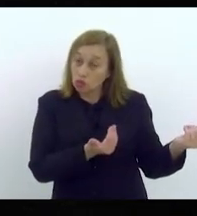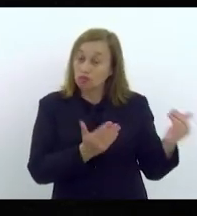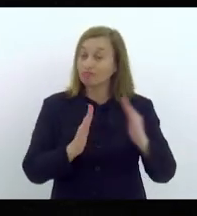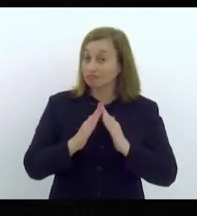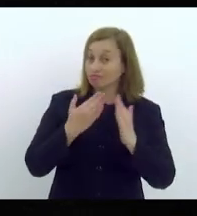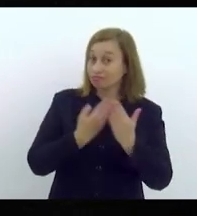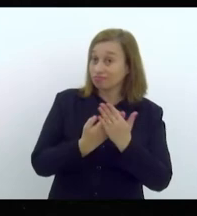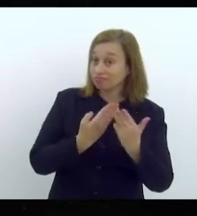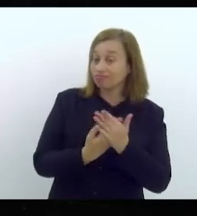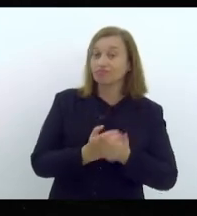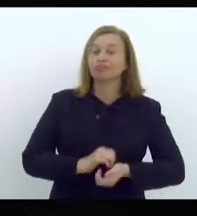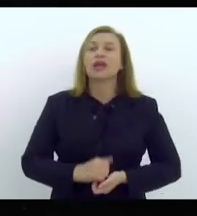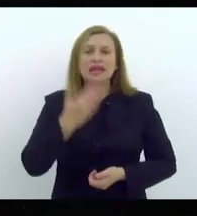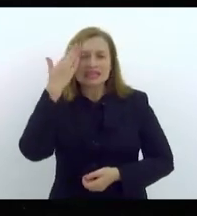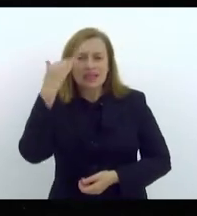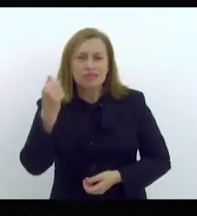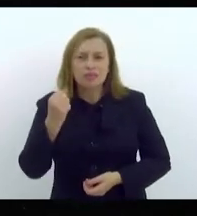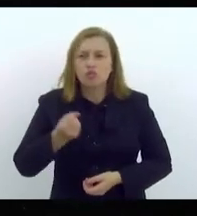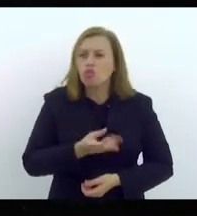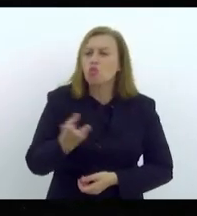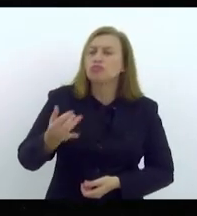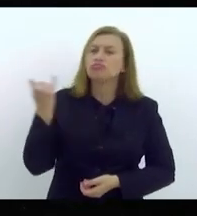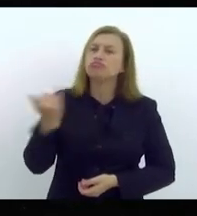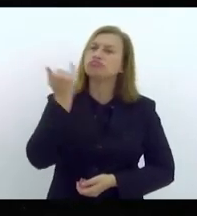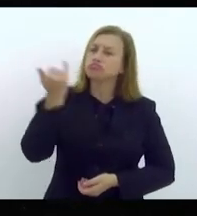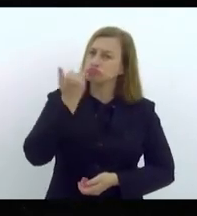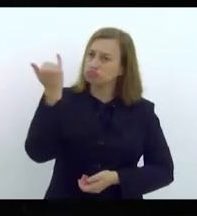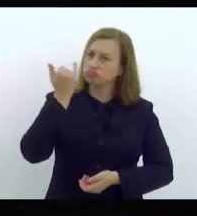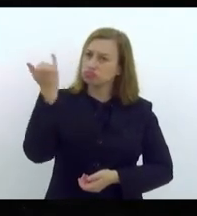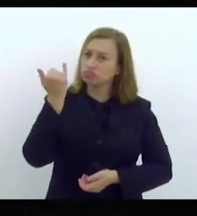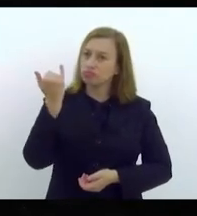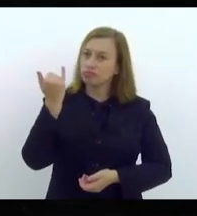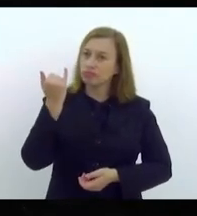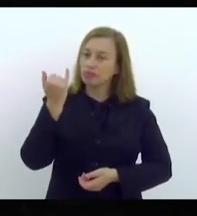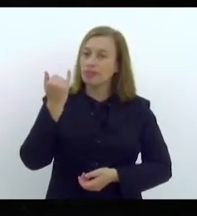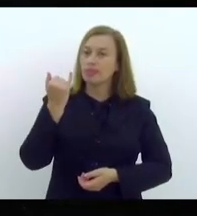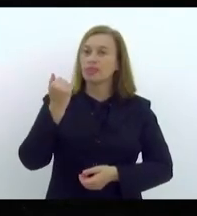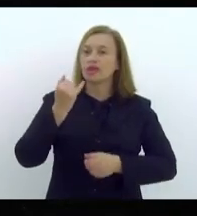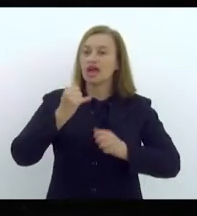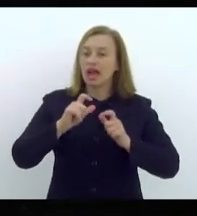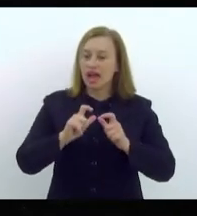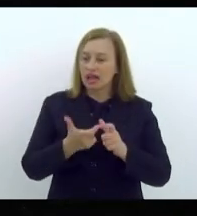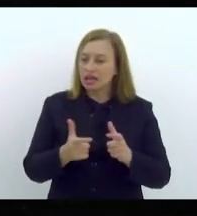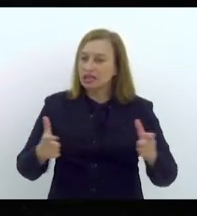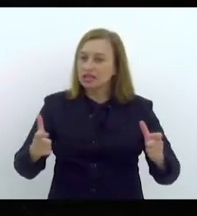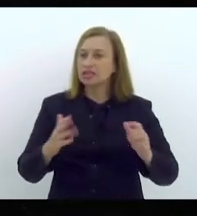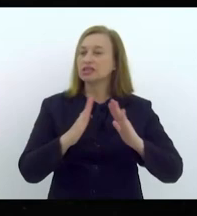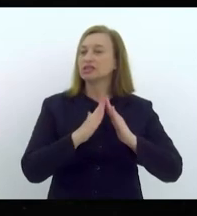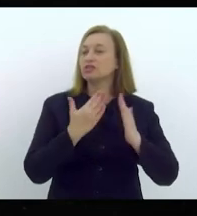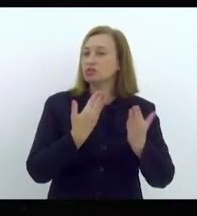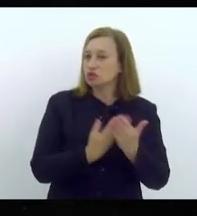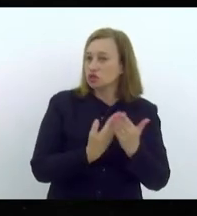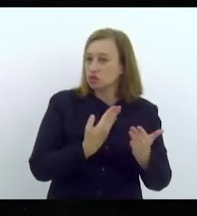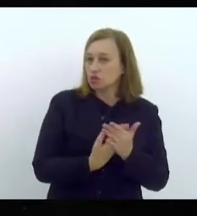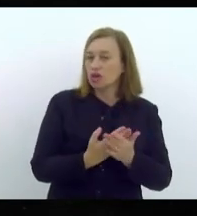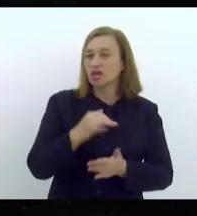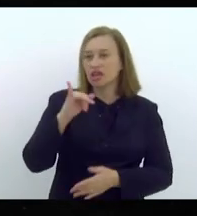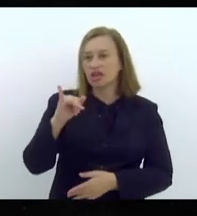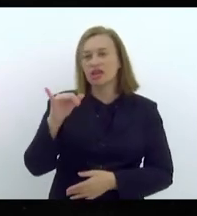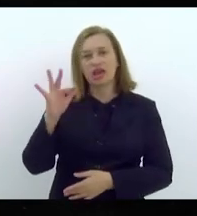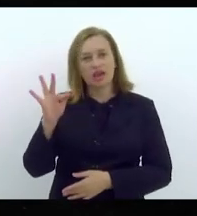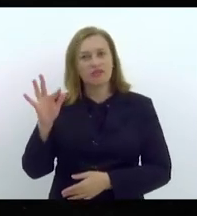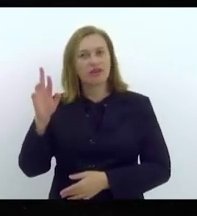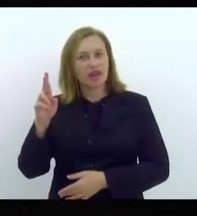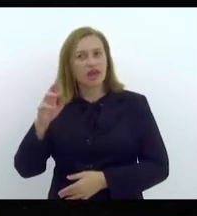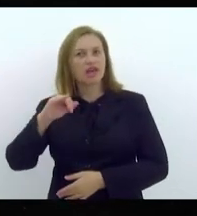escolares, sabemos o quanto é importante a expansão dessa rede, que é o IFRJ,